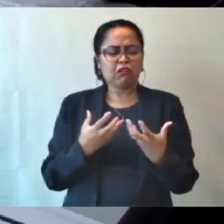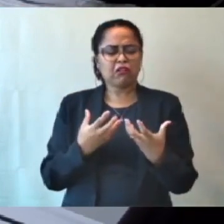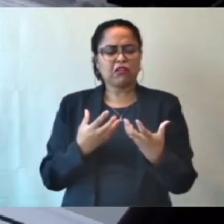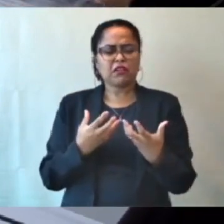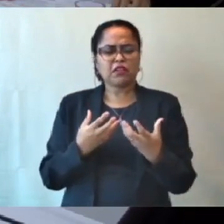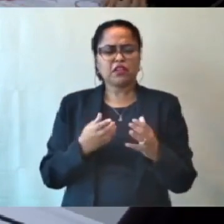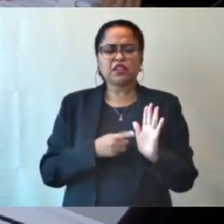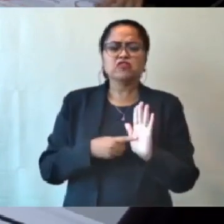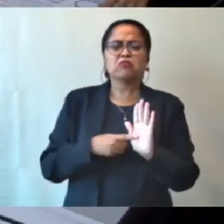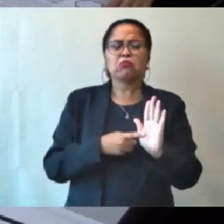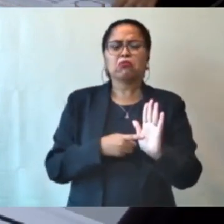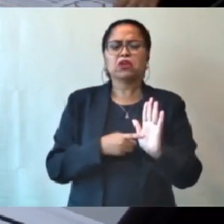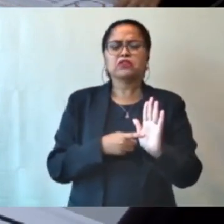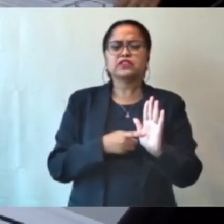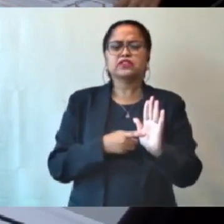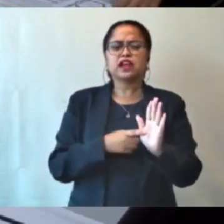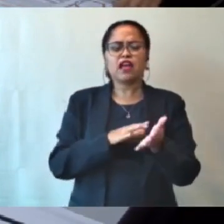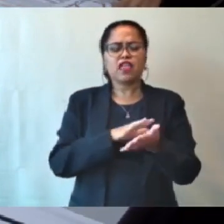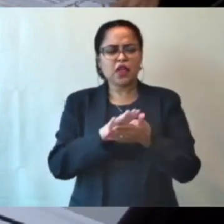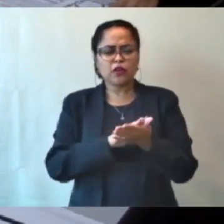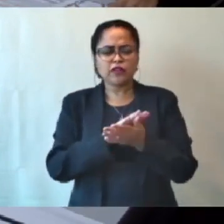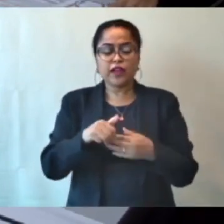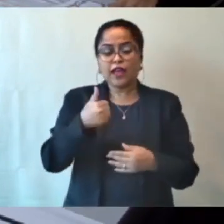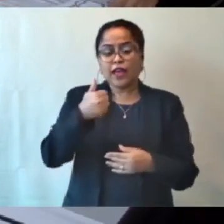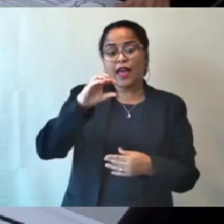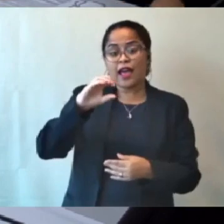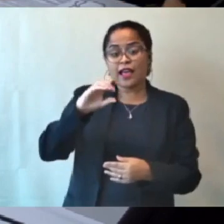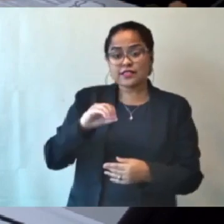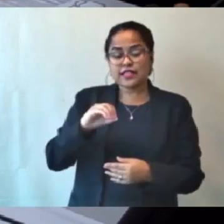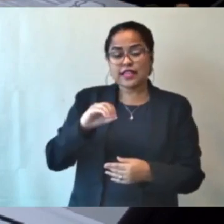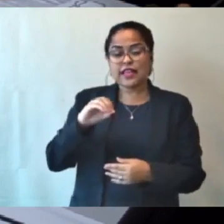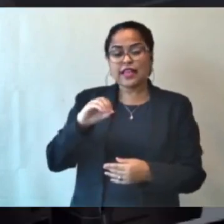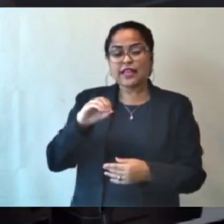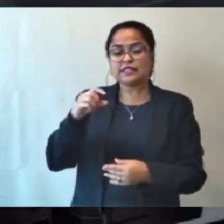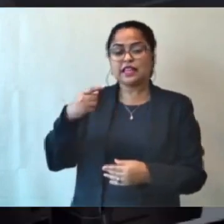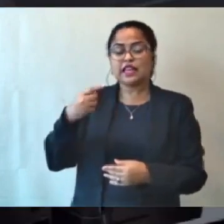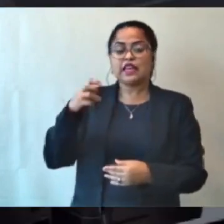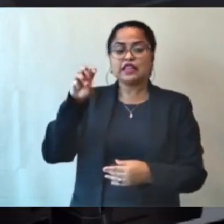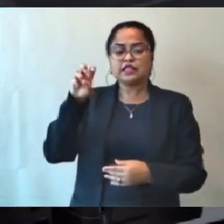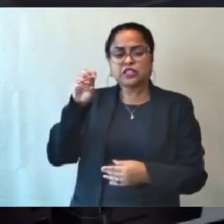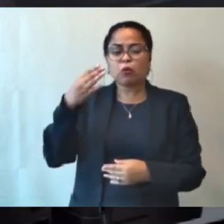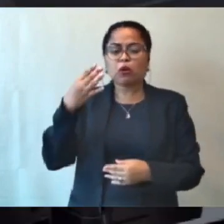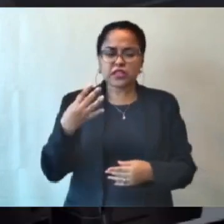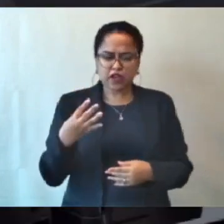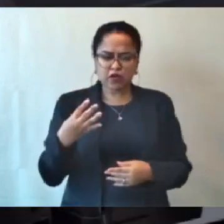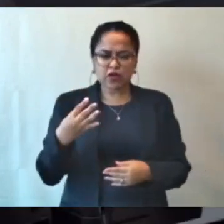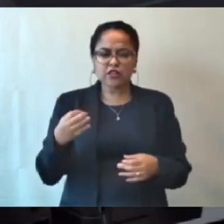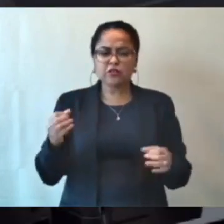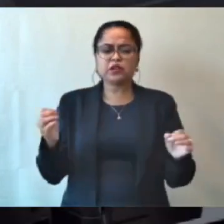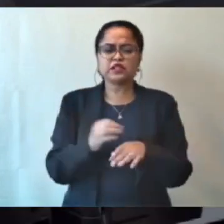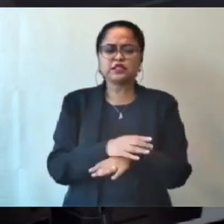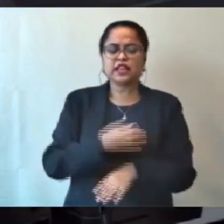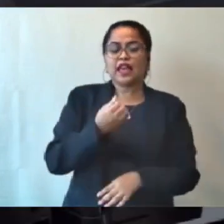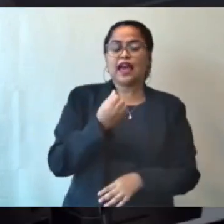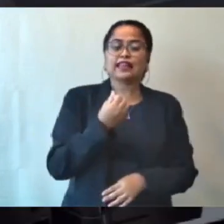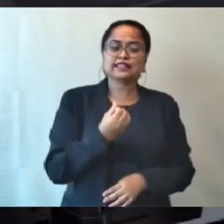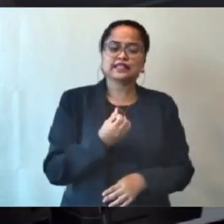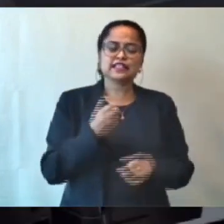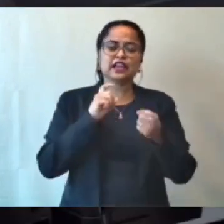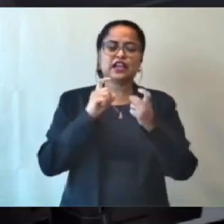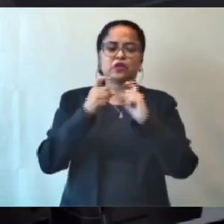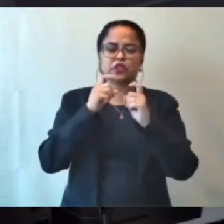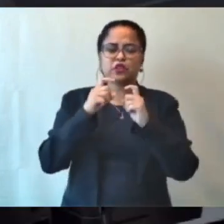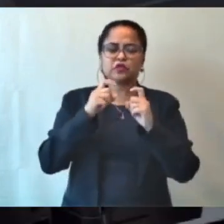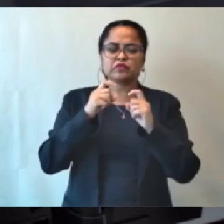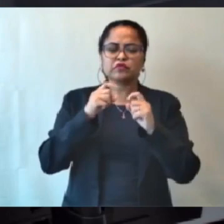Não havendo, então, às 10 horas e 54 minutos, eu encerro a nossa sexta reunião da Comissão de Revisão do Código